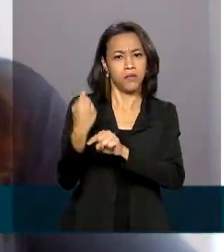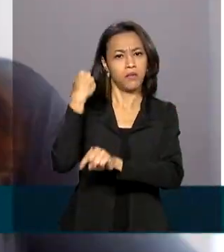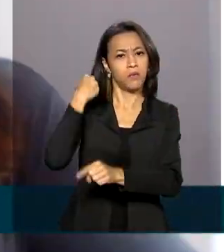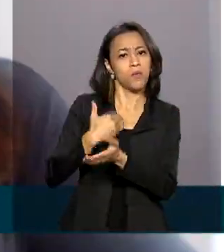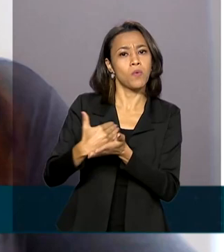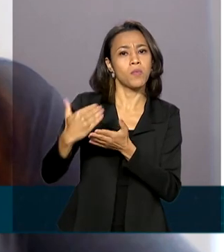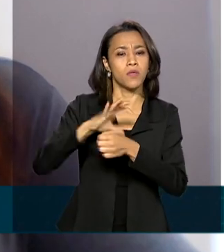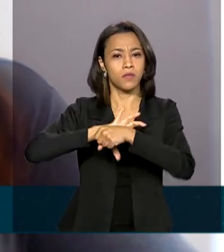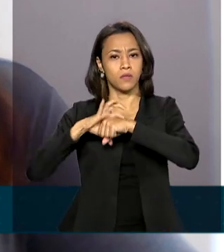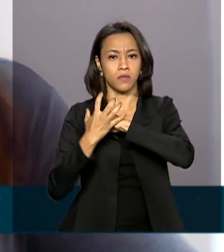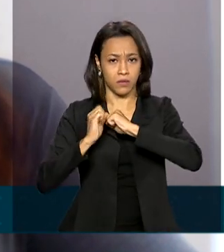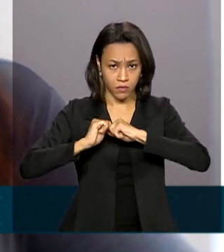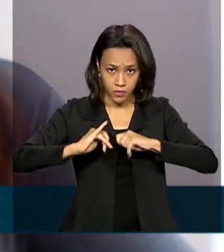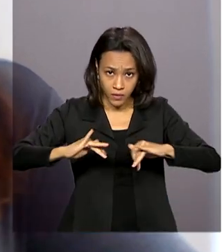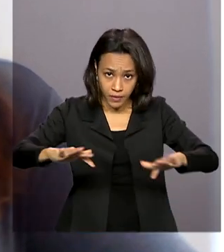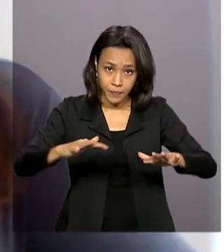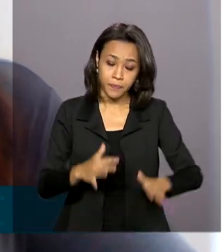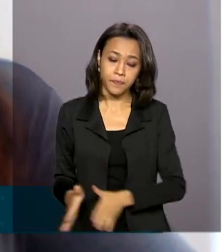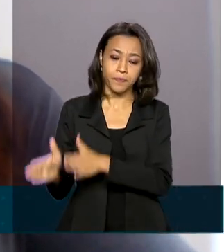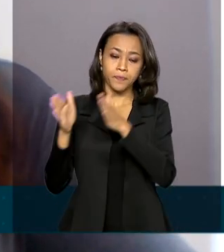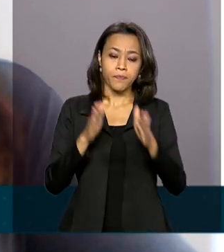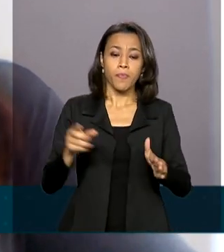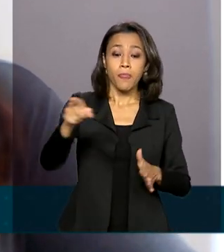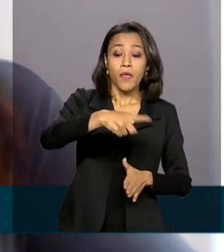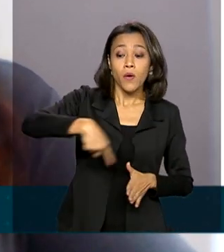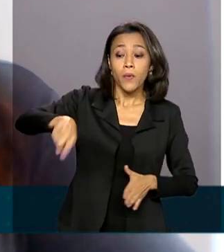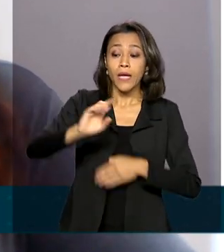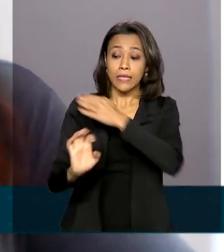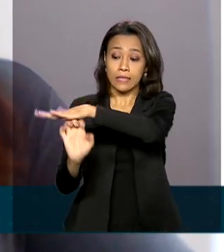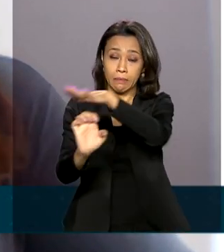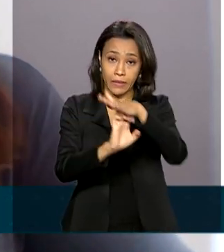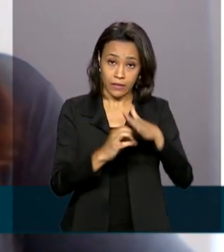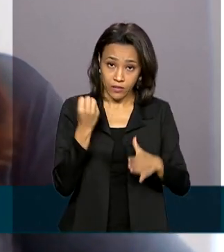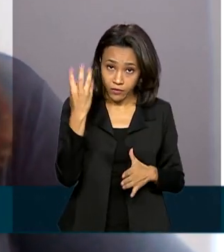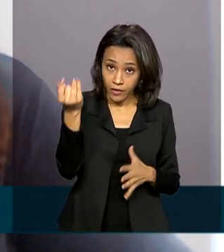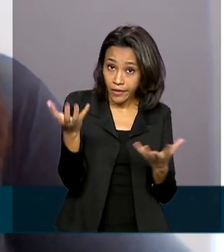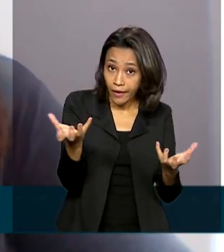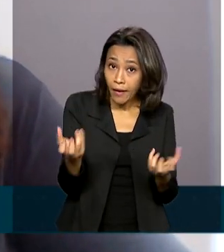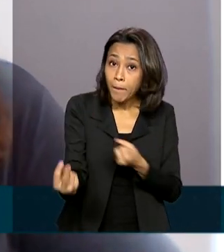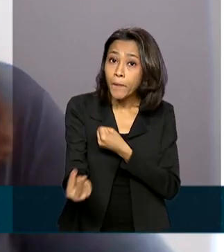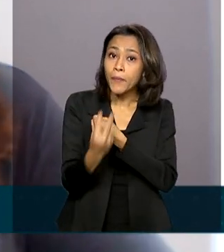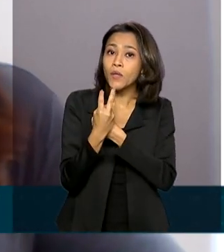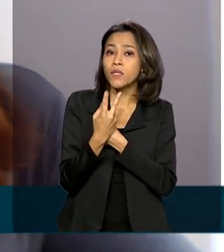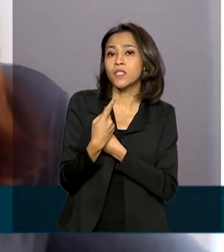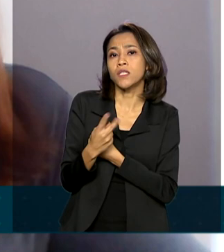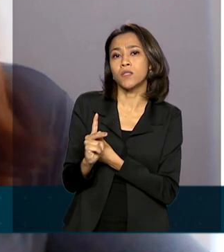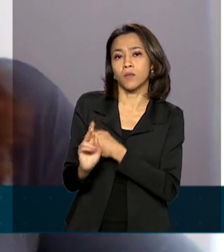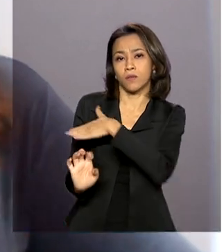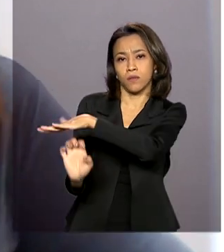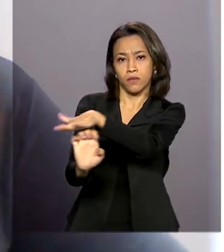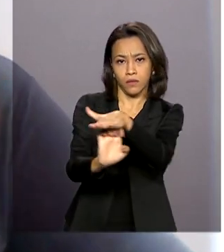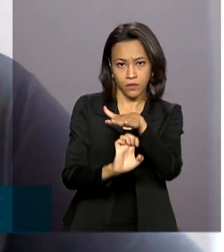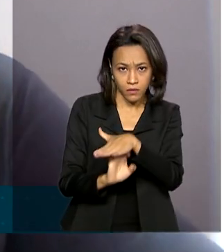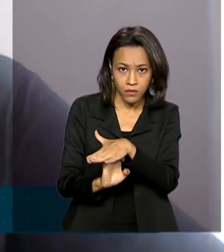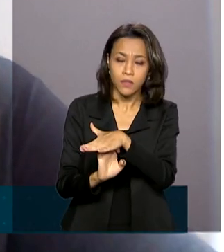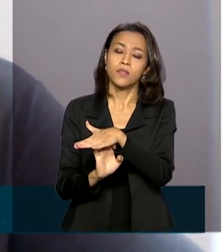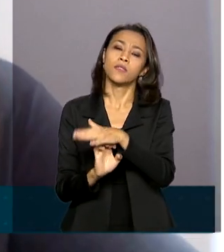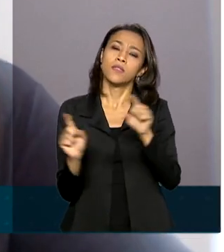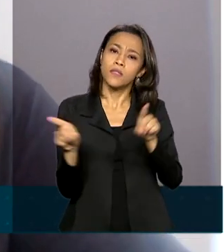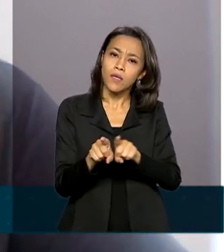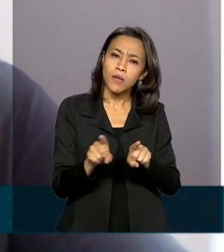pandemia. O que mais os agentes de viagens querem é essa proteção, tanto para as suas empresas como para o